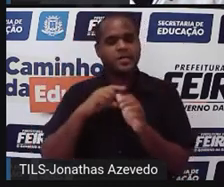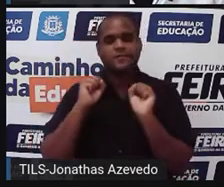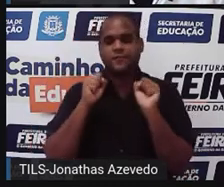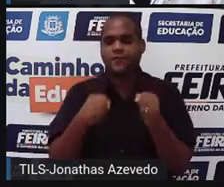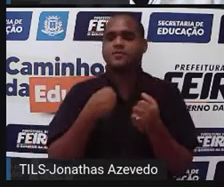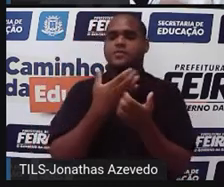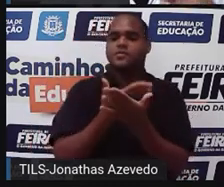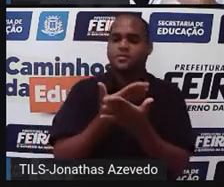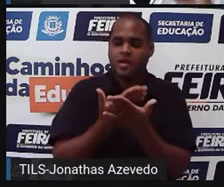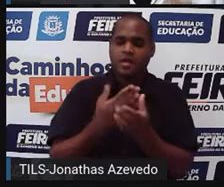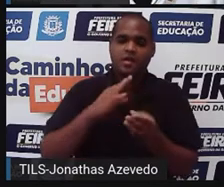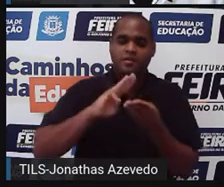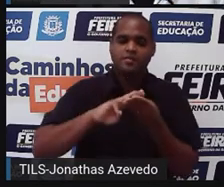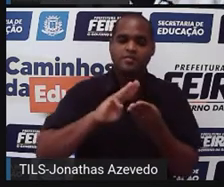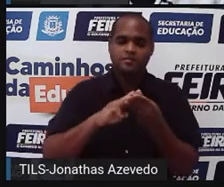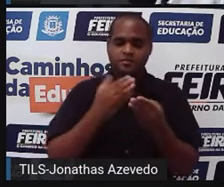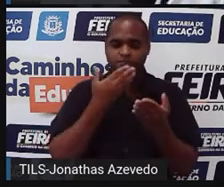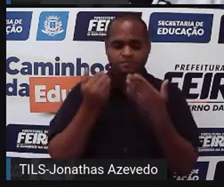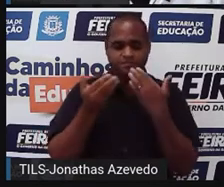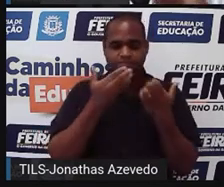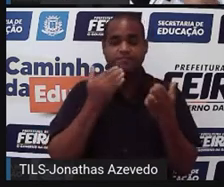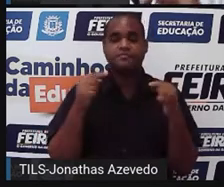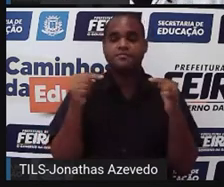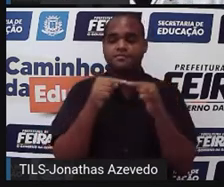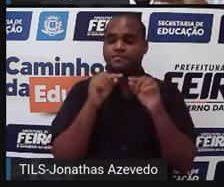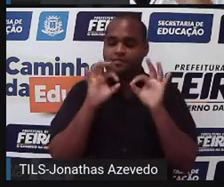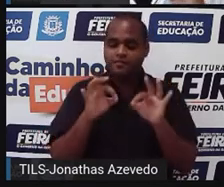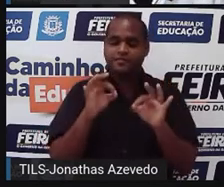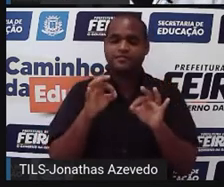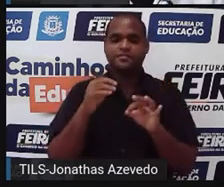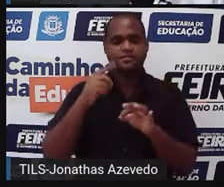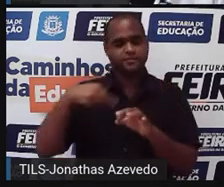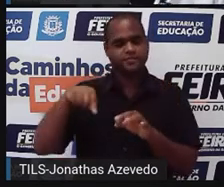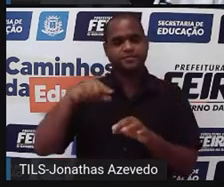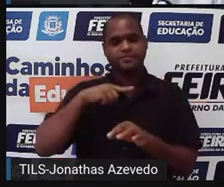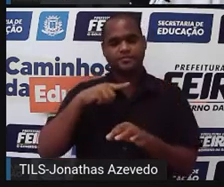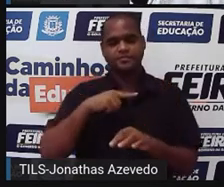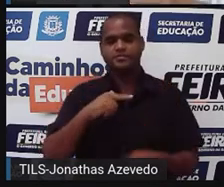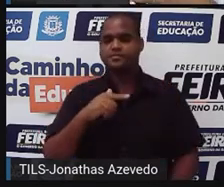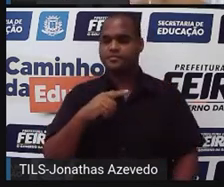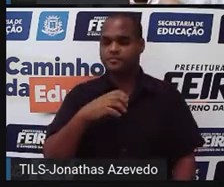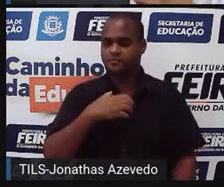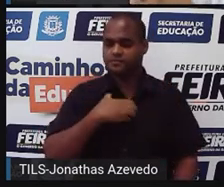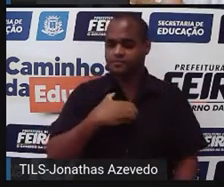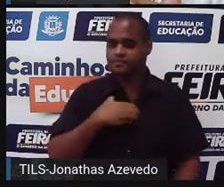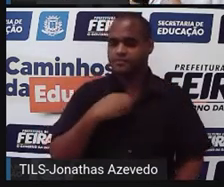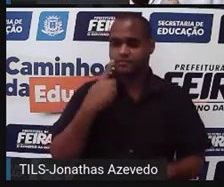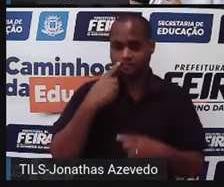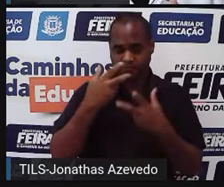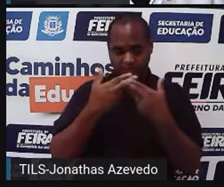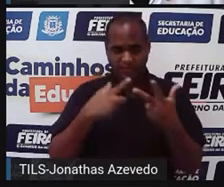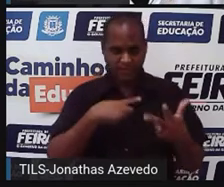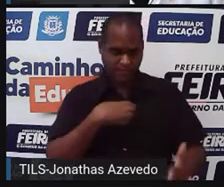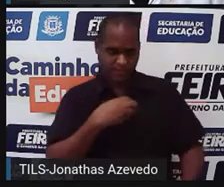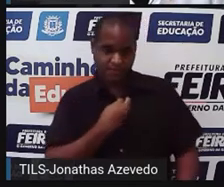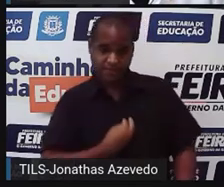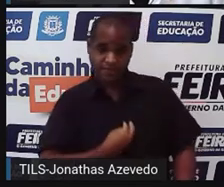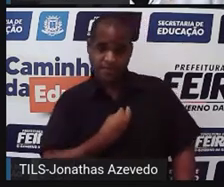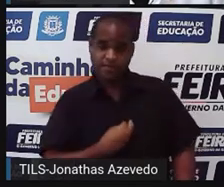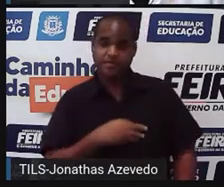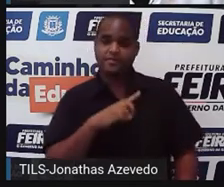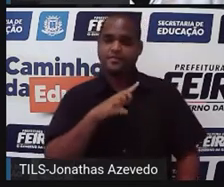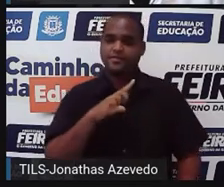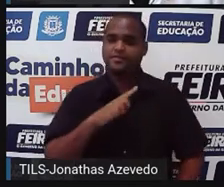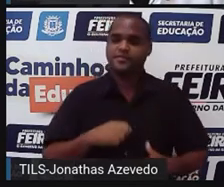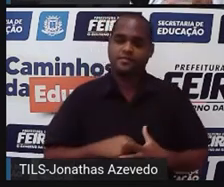matemática e uma razão que faz sentido pras nossas vidas. Olha só que bacana.